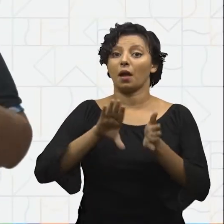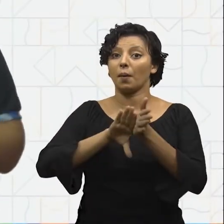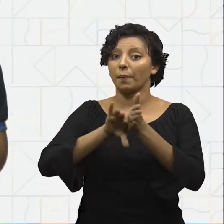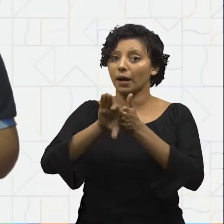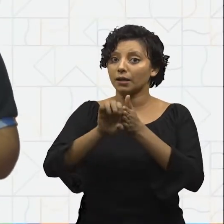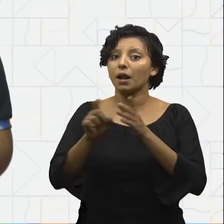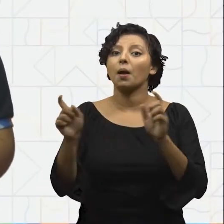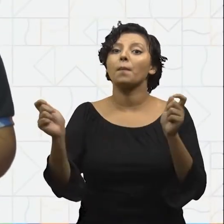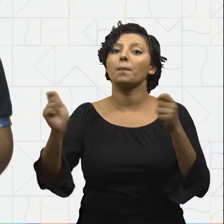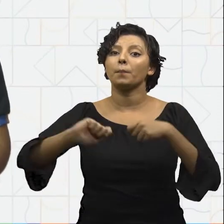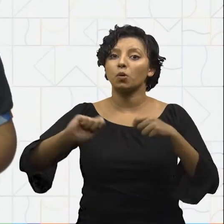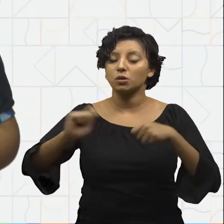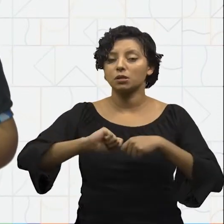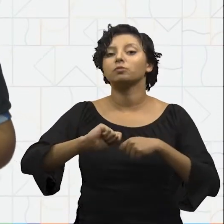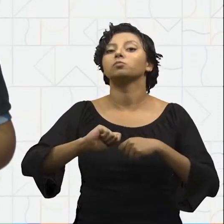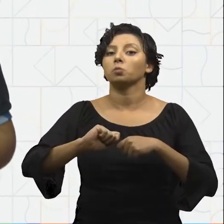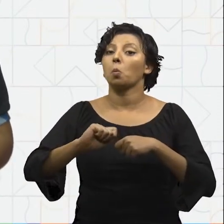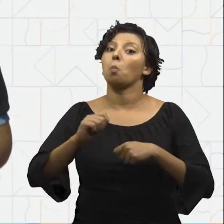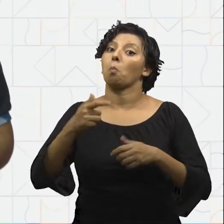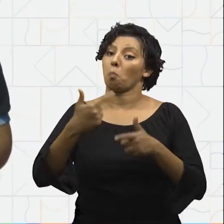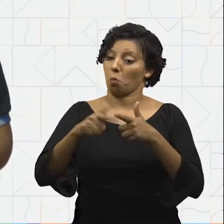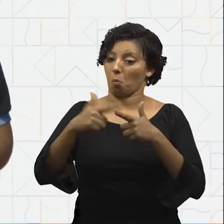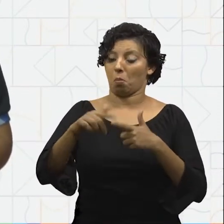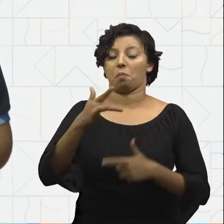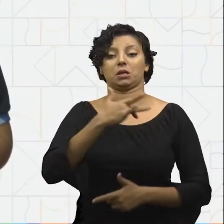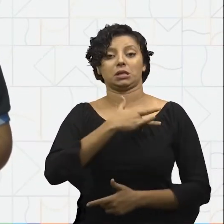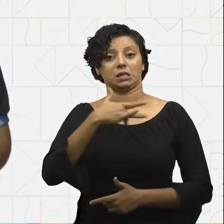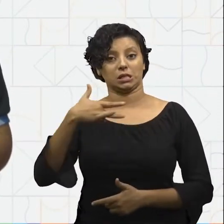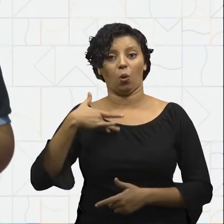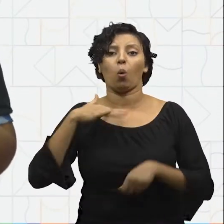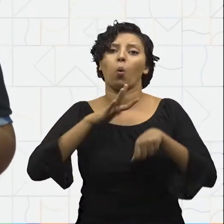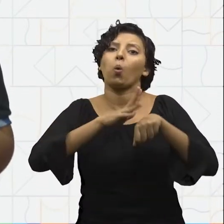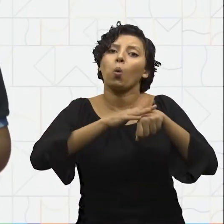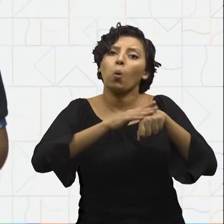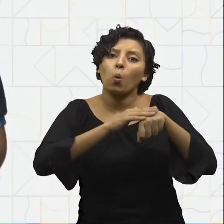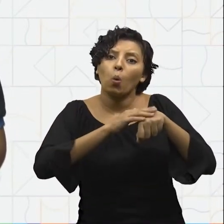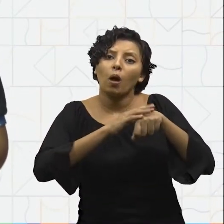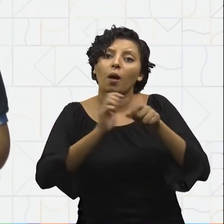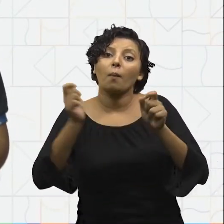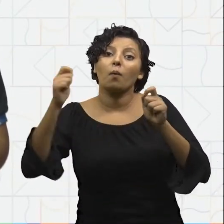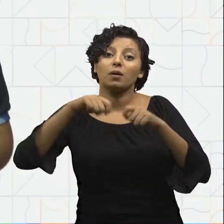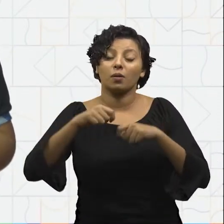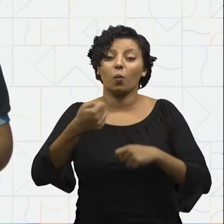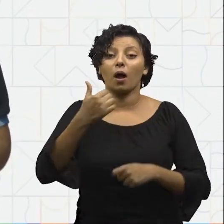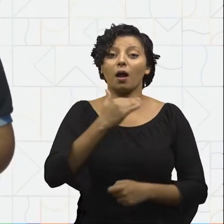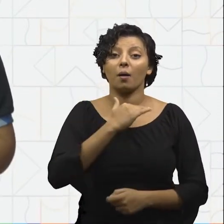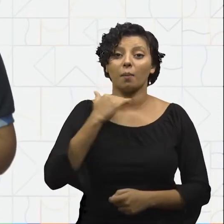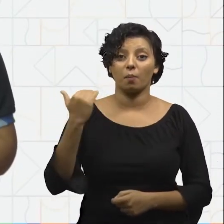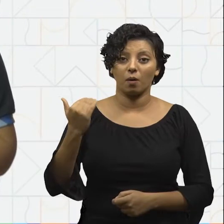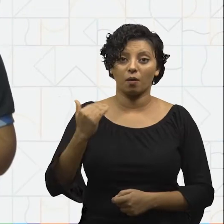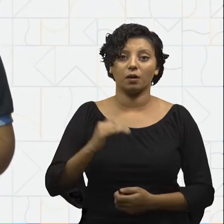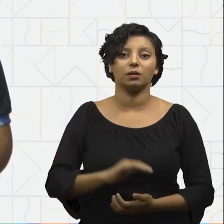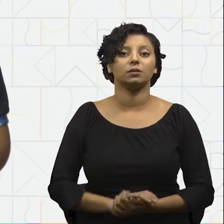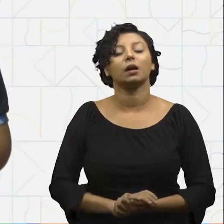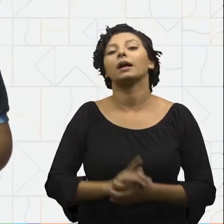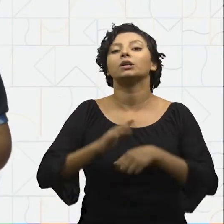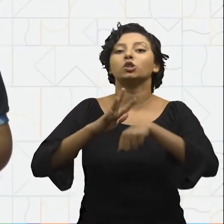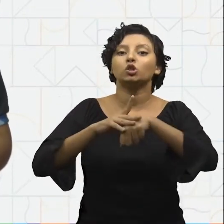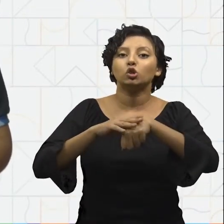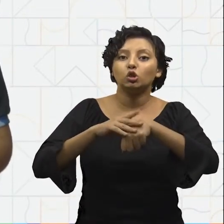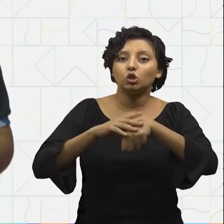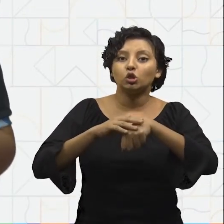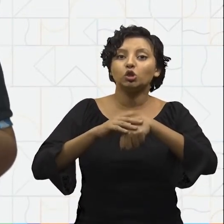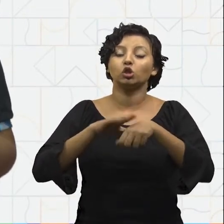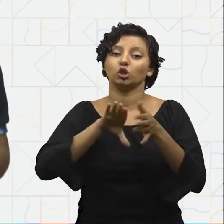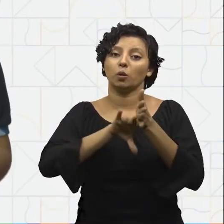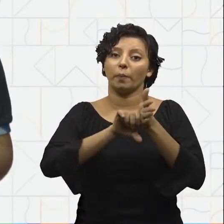prejudiciais à saúde humana, causando doenças que podem até levar à morte. As doenças bacterianas podem ser